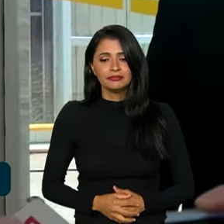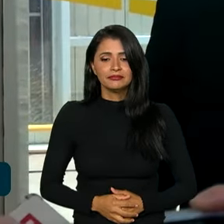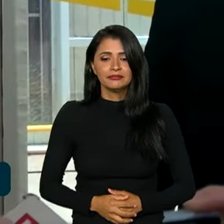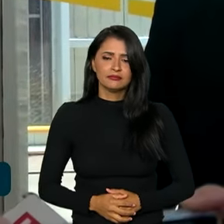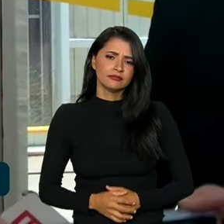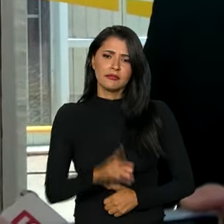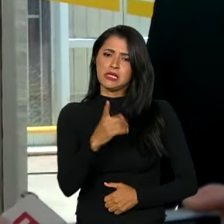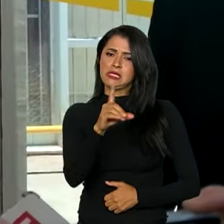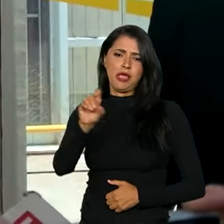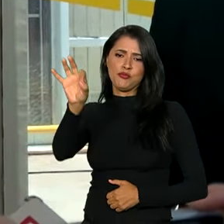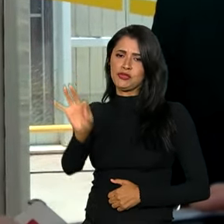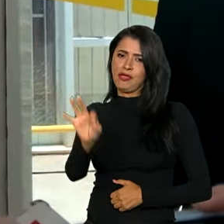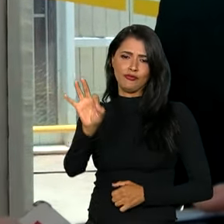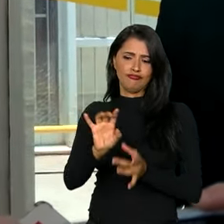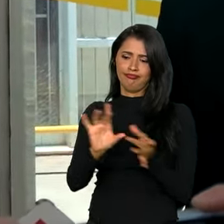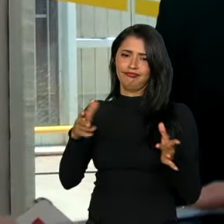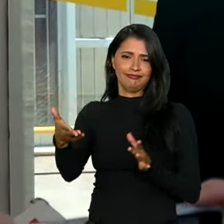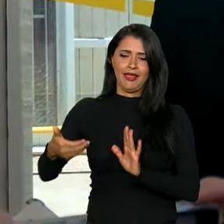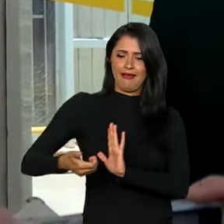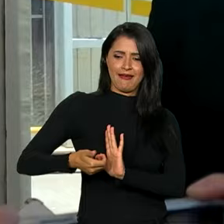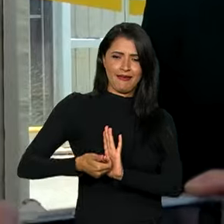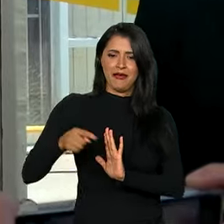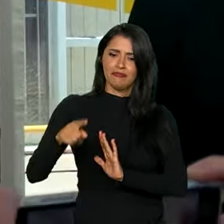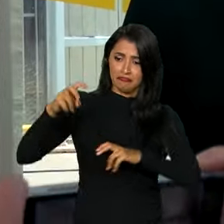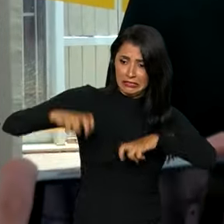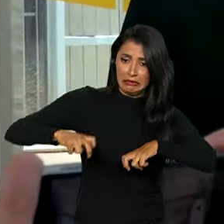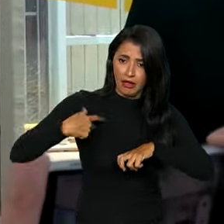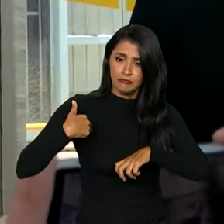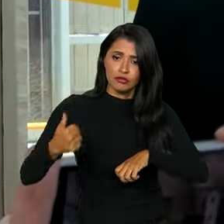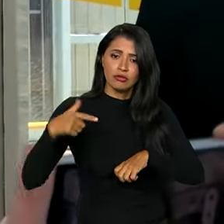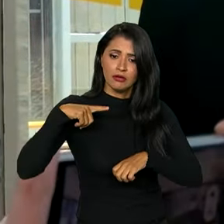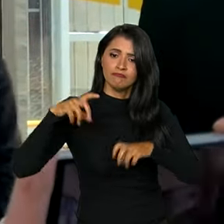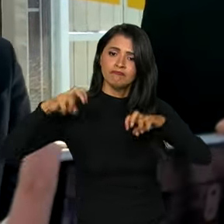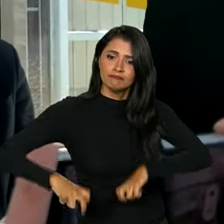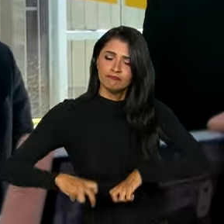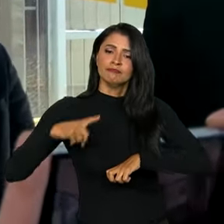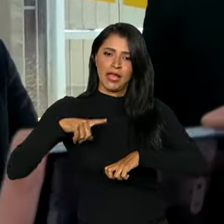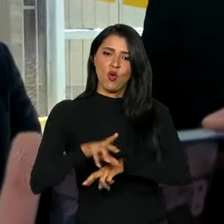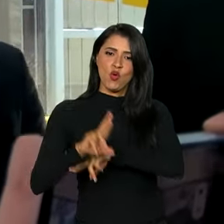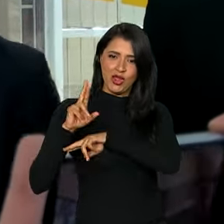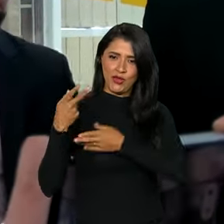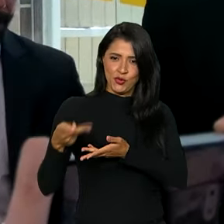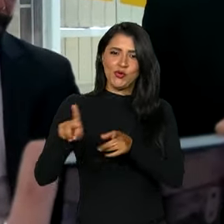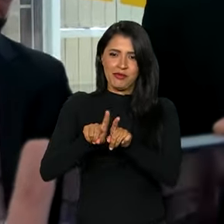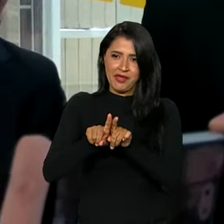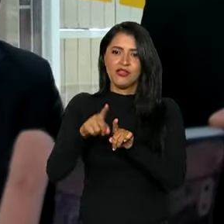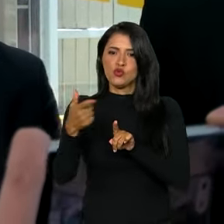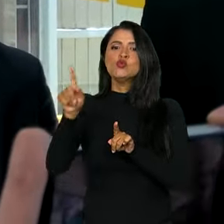% disponível para a Câmara e para sentar com o deputado Aguinaldo, que será o relator da versão final,